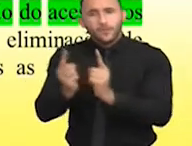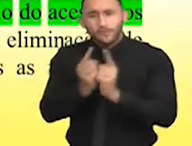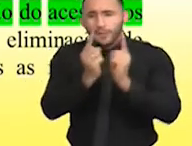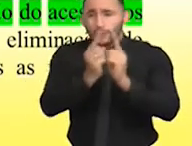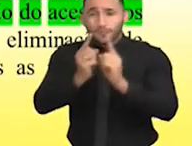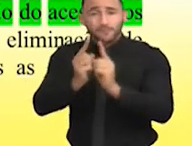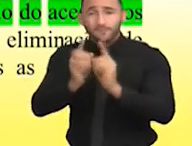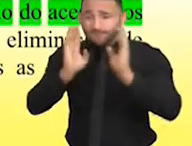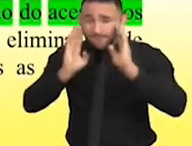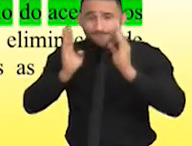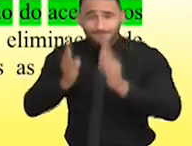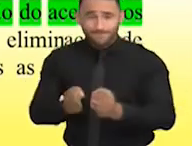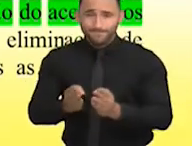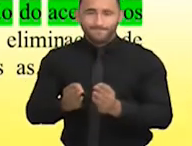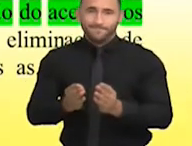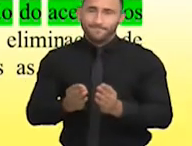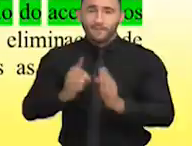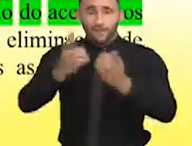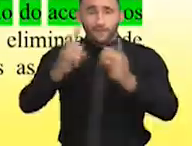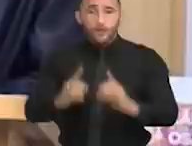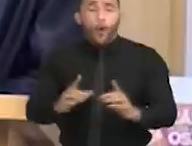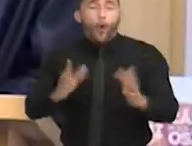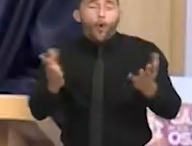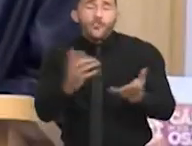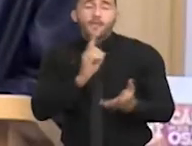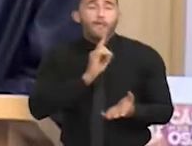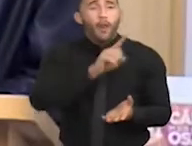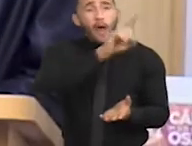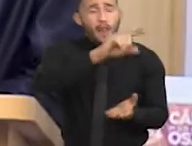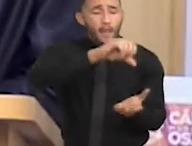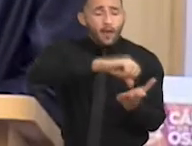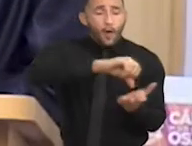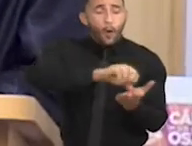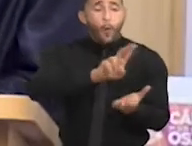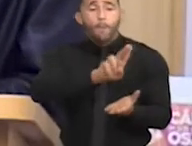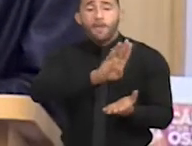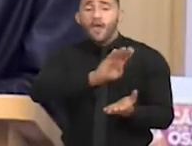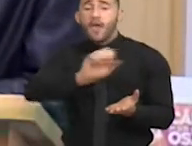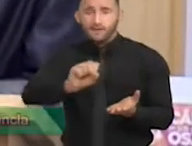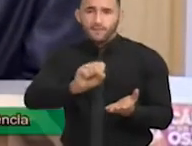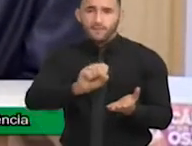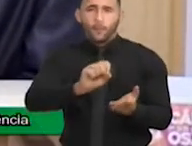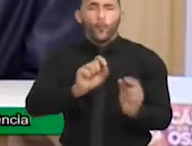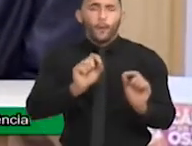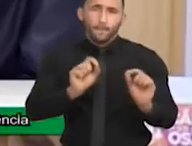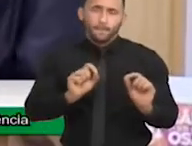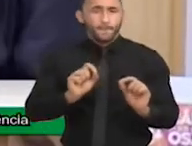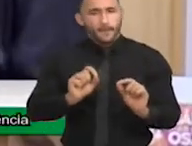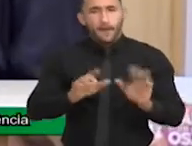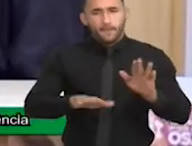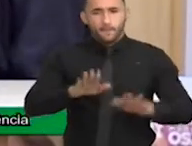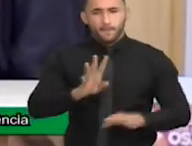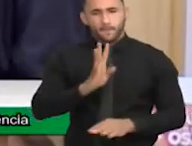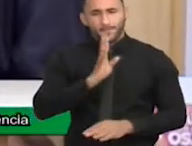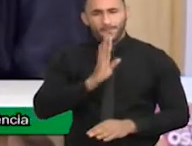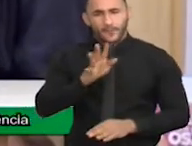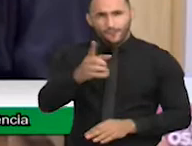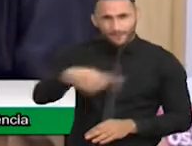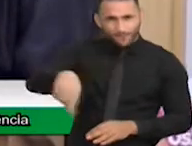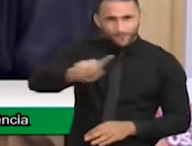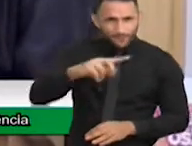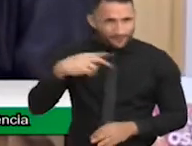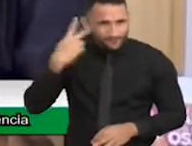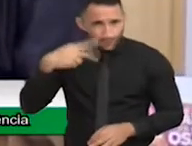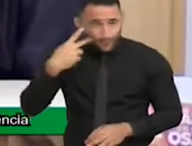especializado. Porque o que acontece hoje na UBS? Para quem conhece, talvez os vereadores não